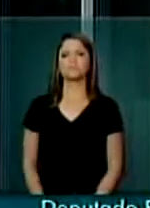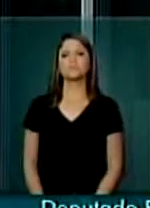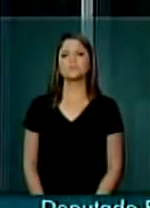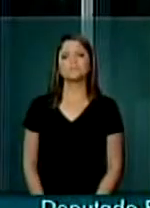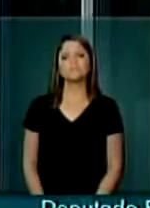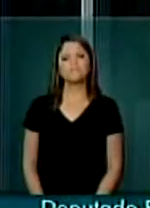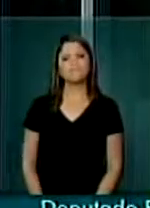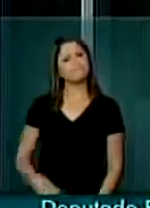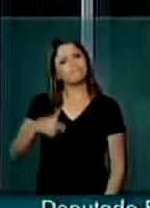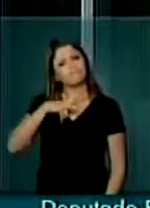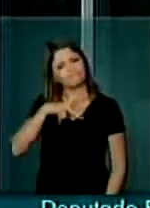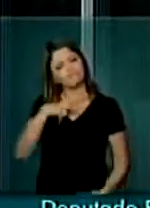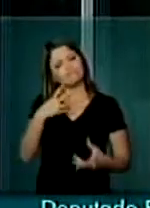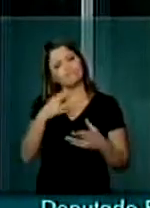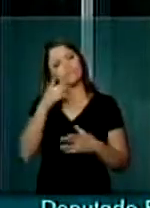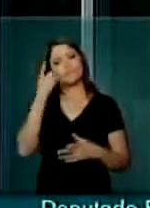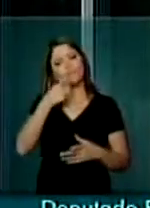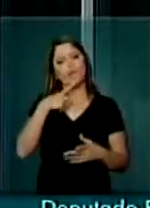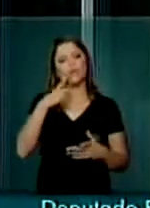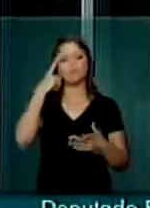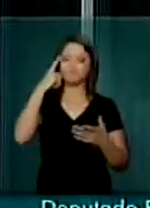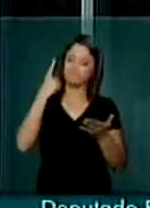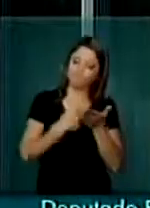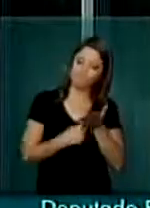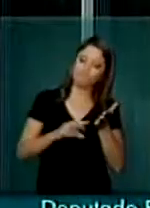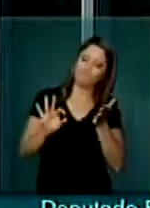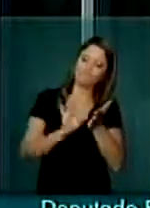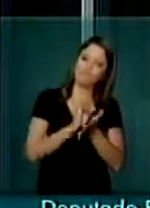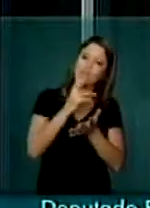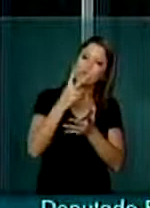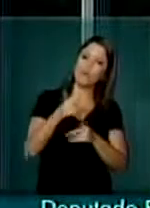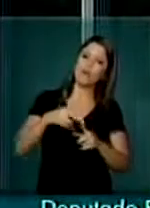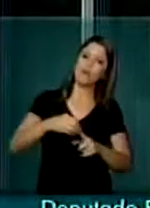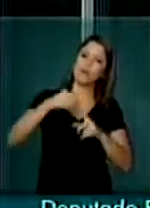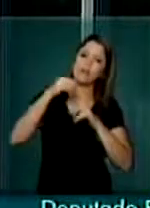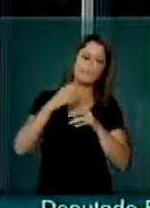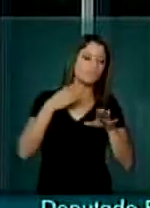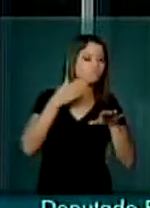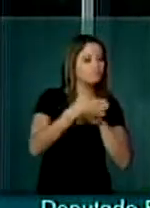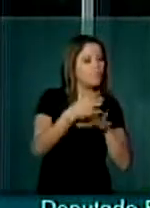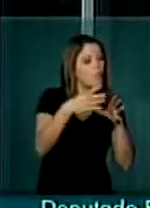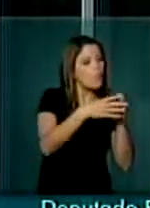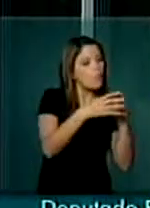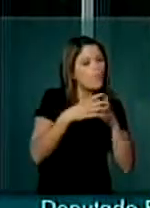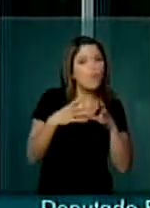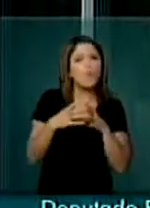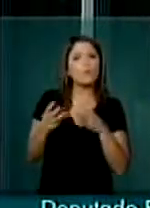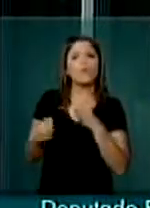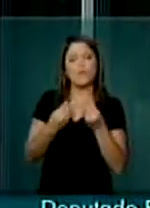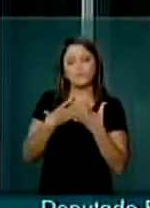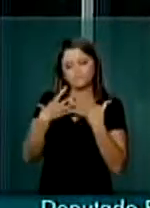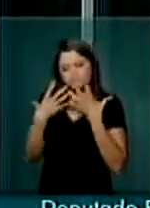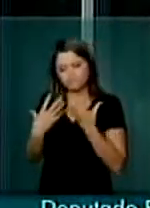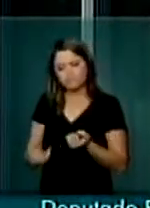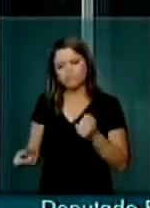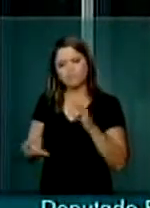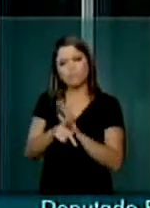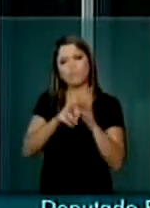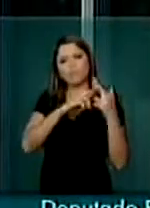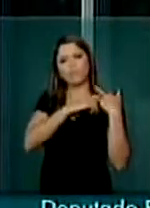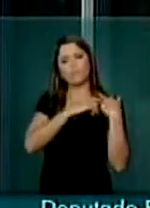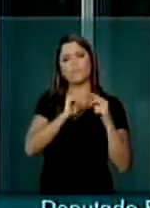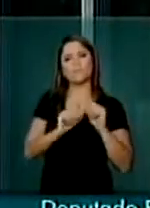Pessoalmente, como deputado, fiz o compromisso, como líder submeti a minha bancada e assumimos o compromisso